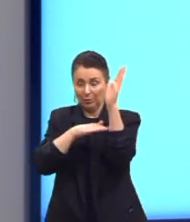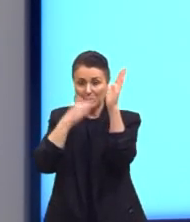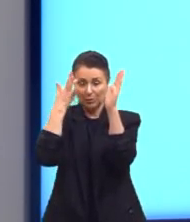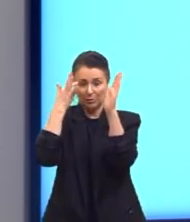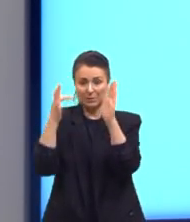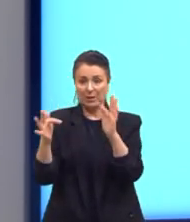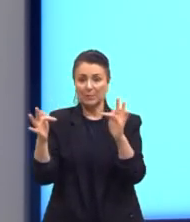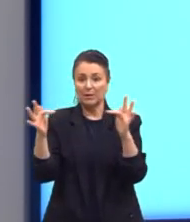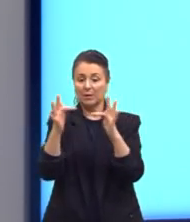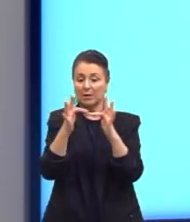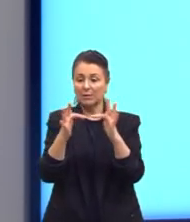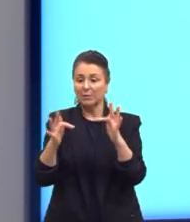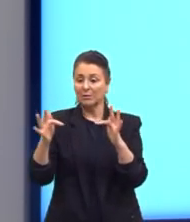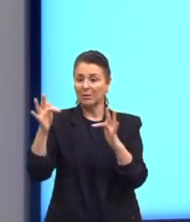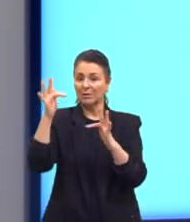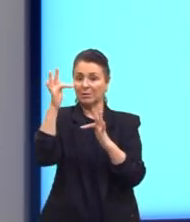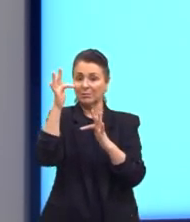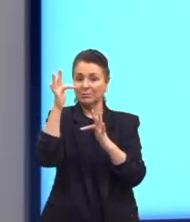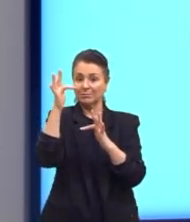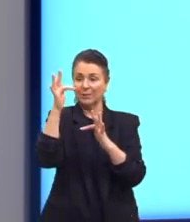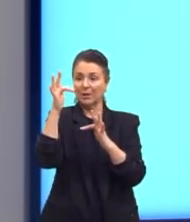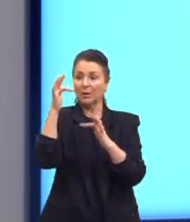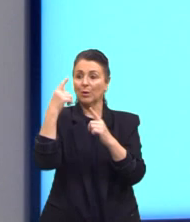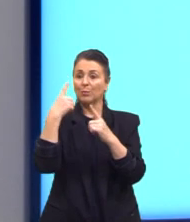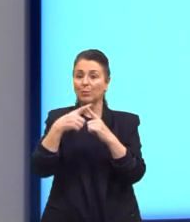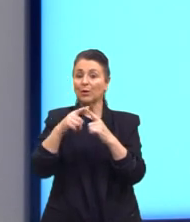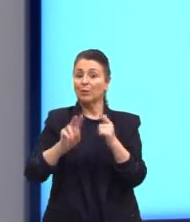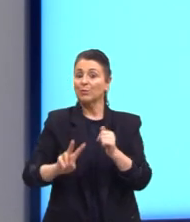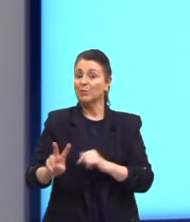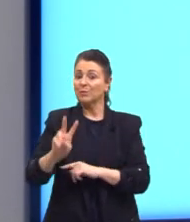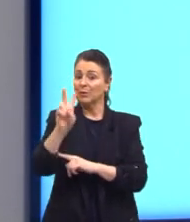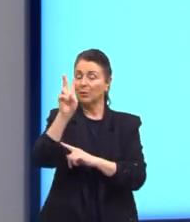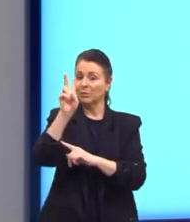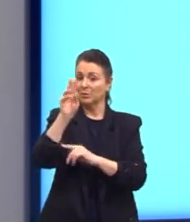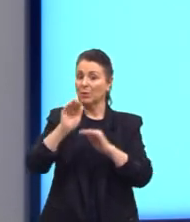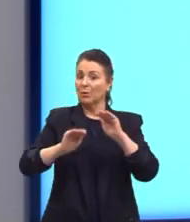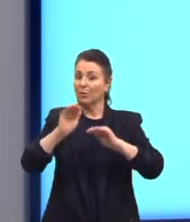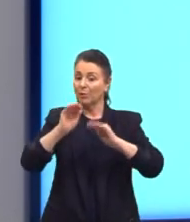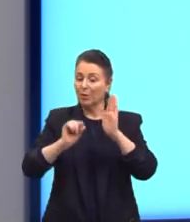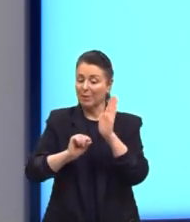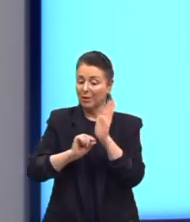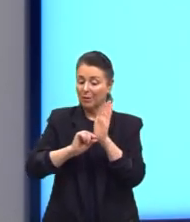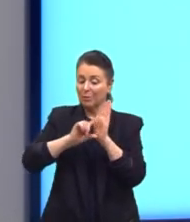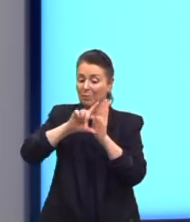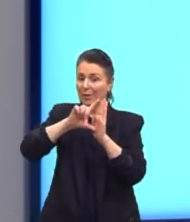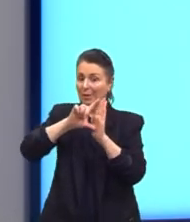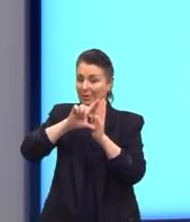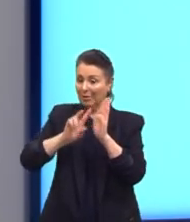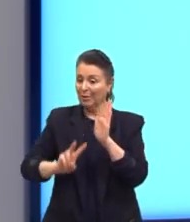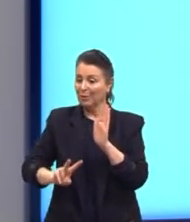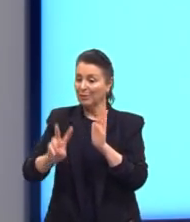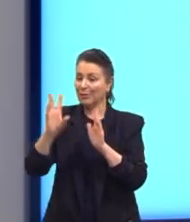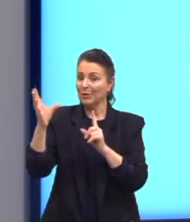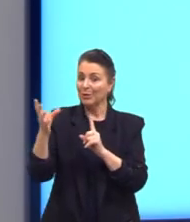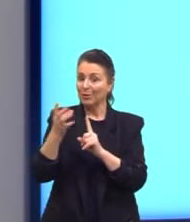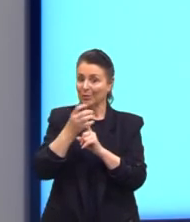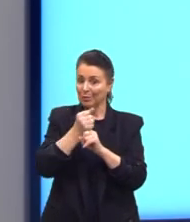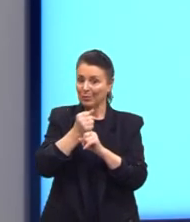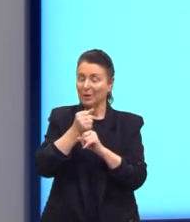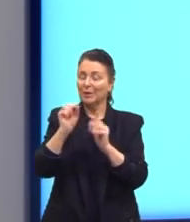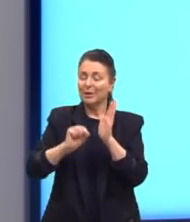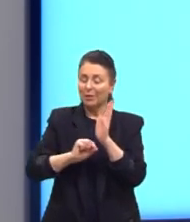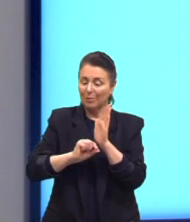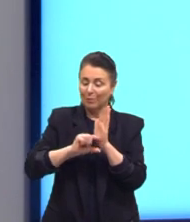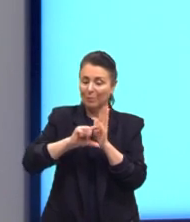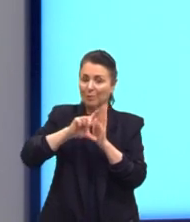então, ela é crescente, né? Porque aqui os valores, conforme aumenta os valores do domínio, aumenta